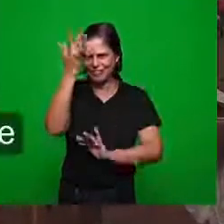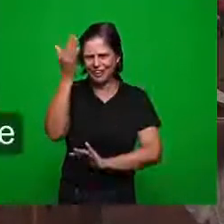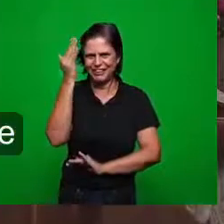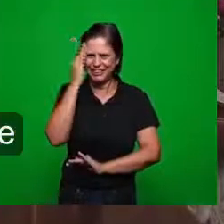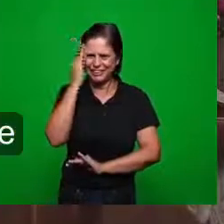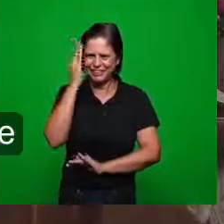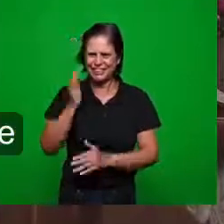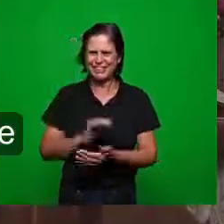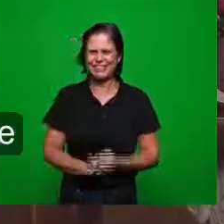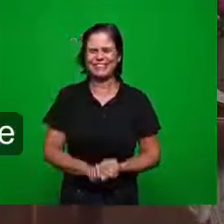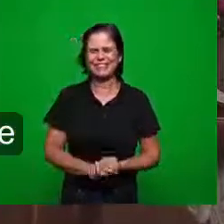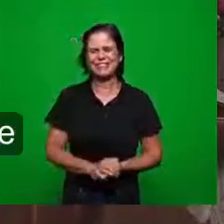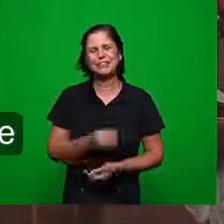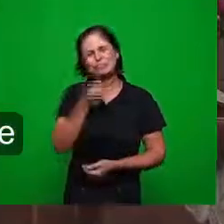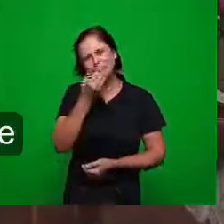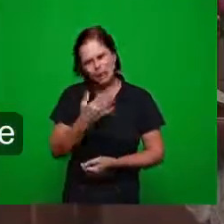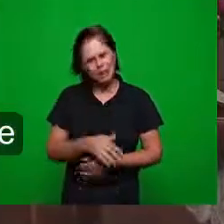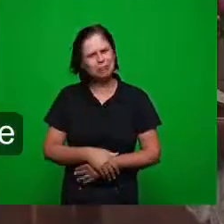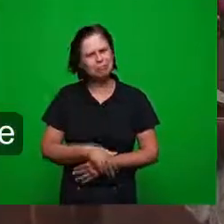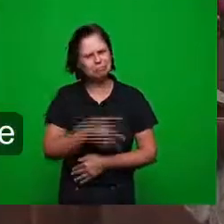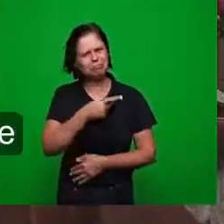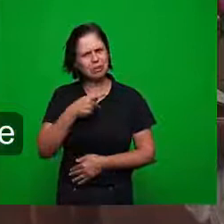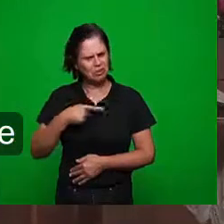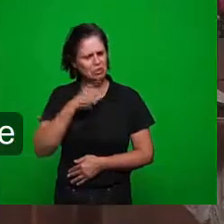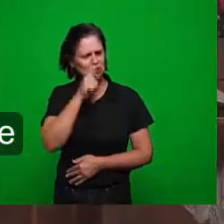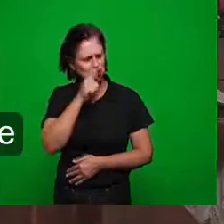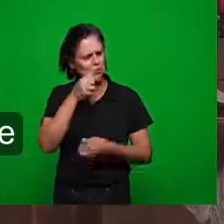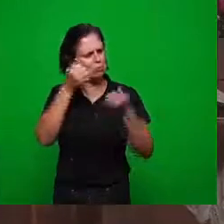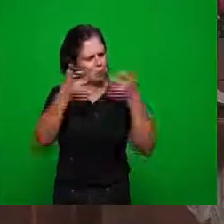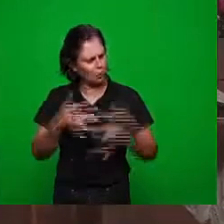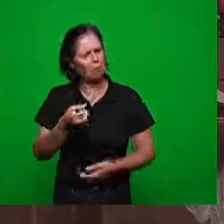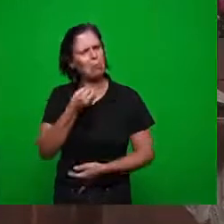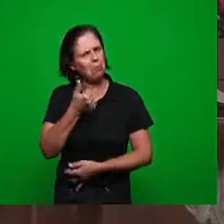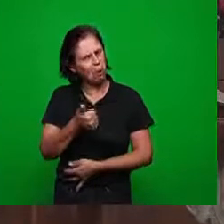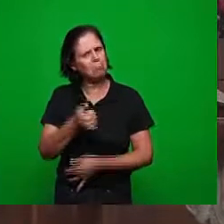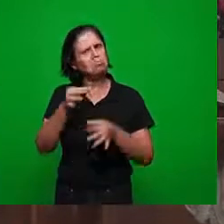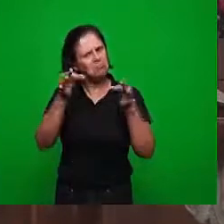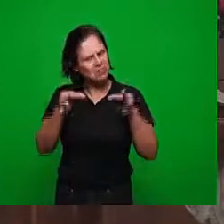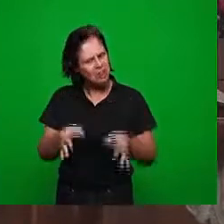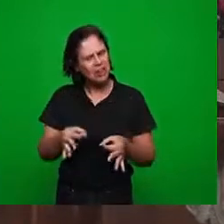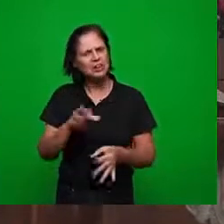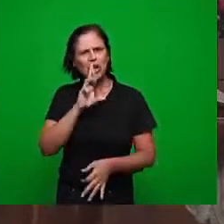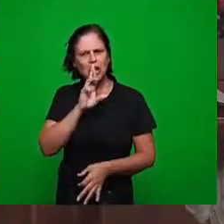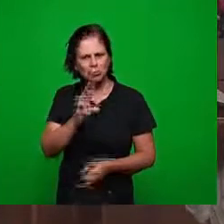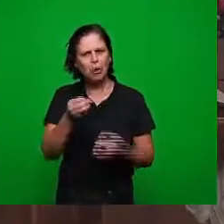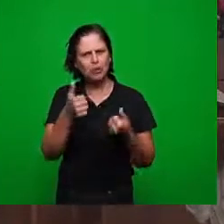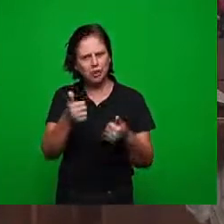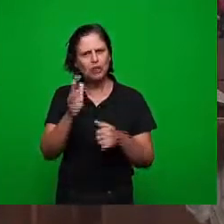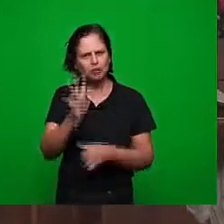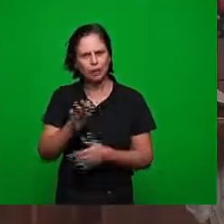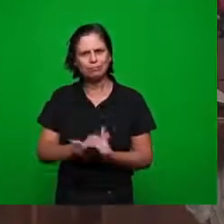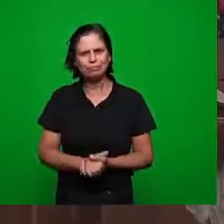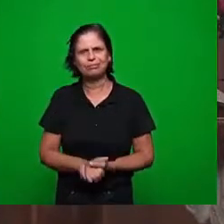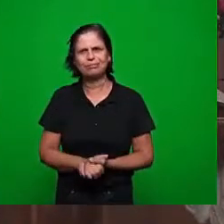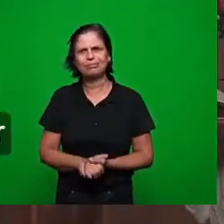bem irmãos foi muito bem explicado os resultados estão aí pode passar para a primeira